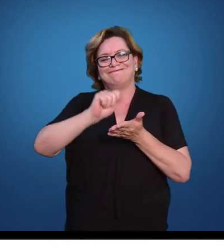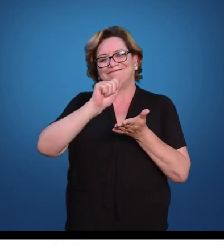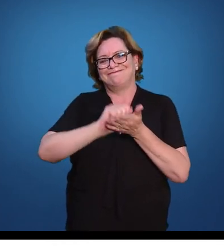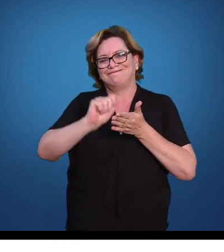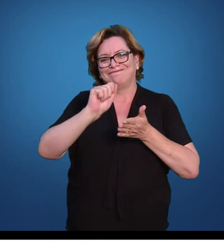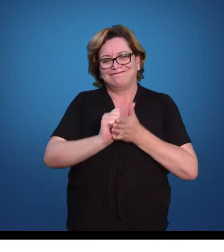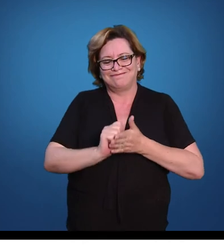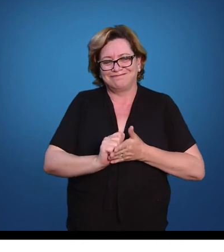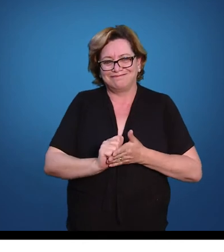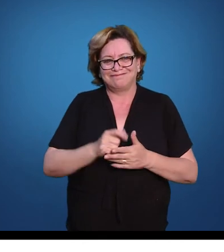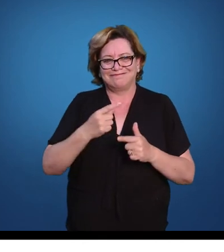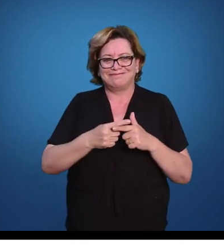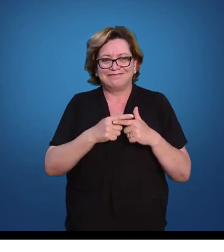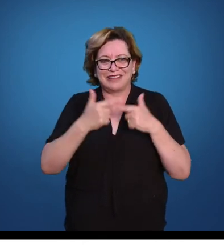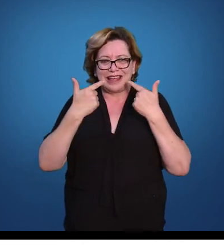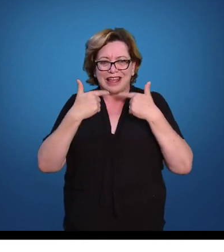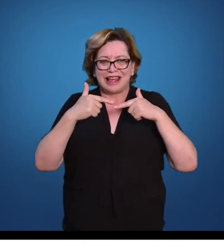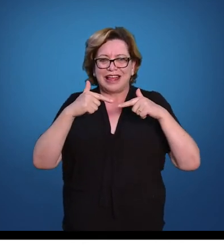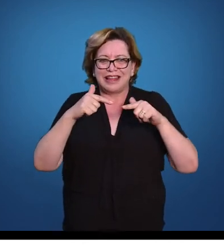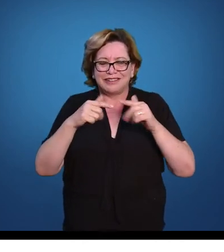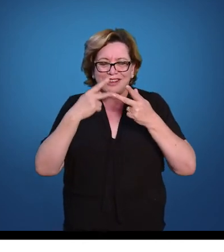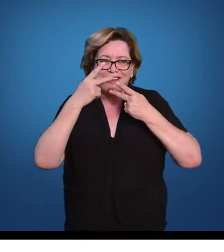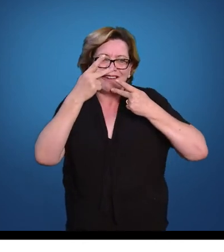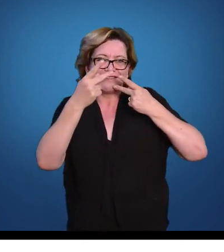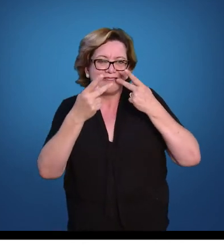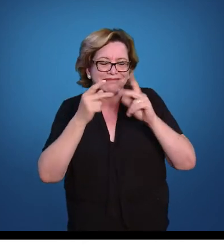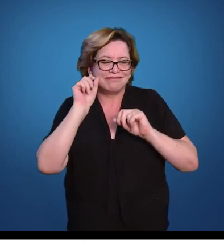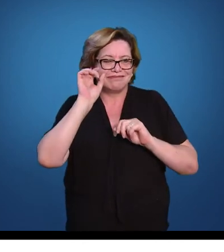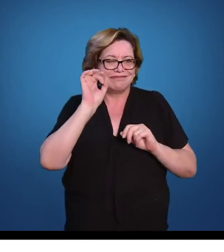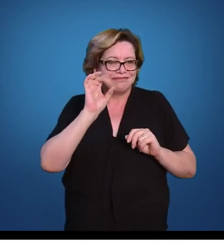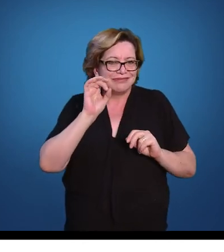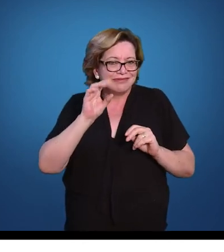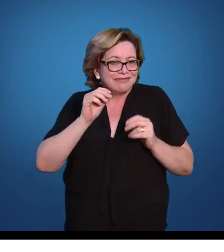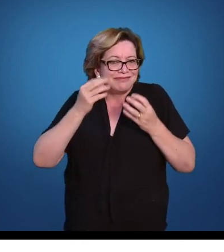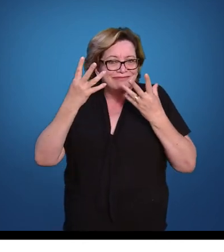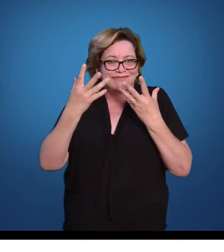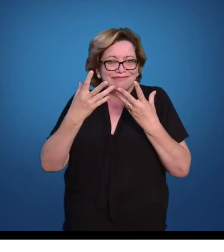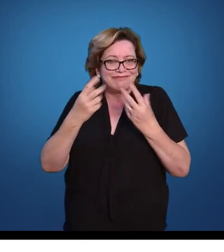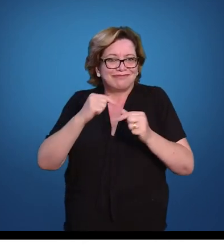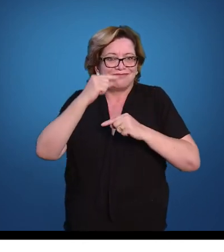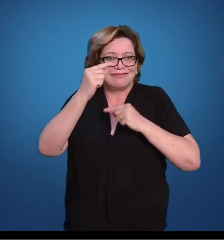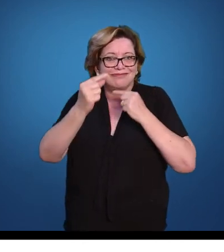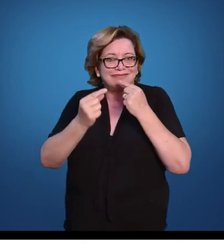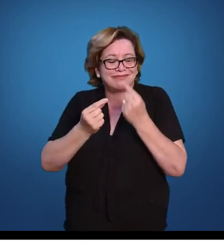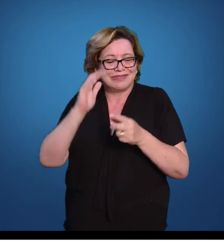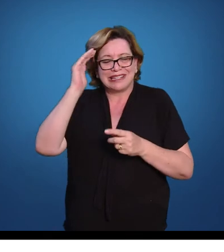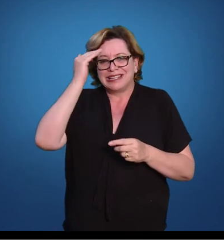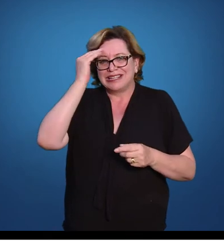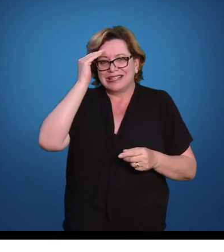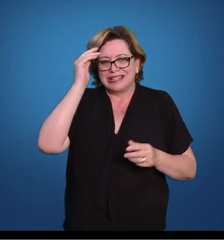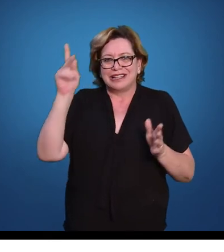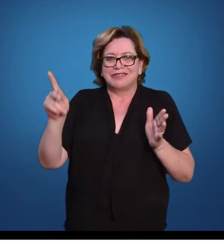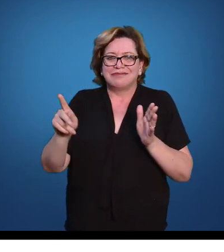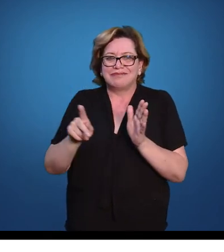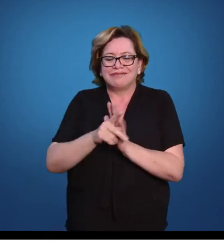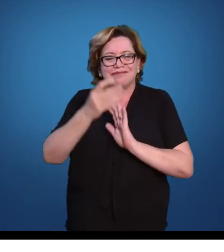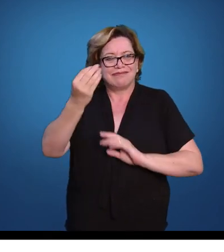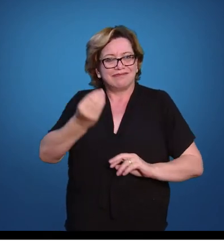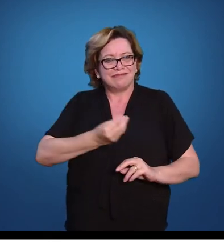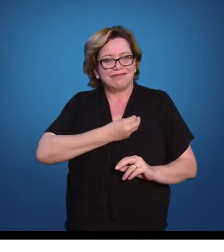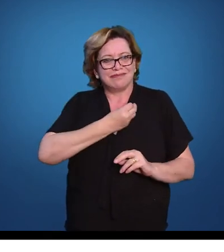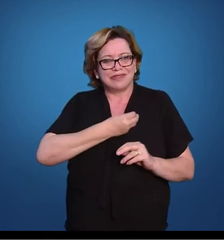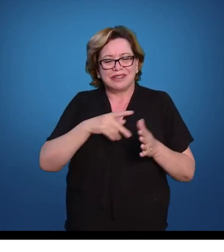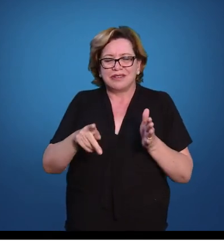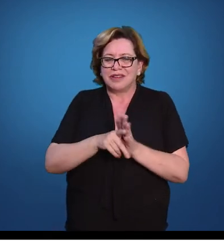A língua falada, ela só vai ser considerada a partir do momento em que se entende que é o lugar da língua viva mesmo, com essa